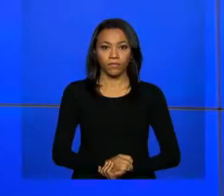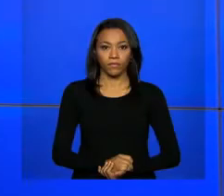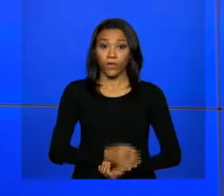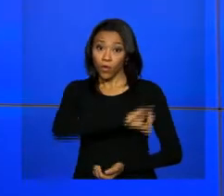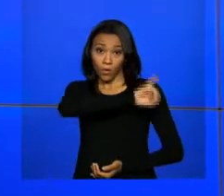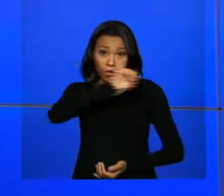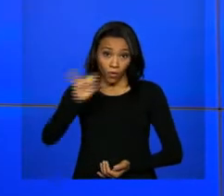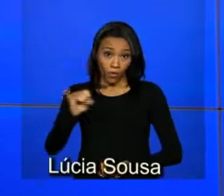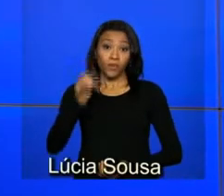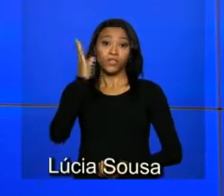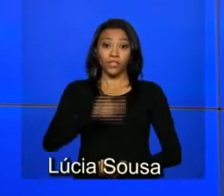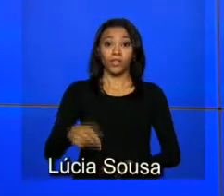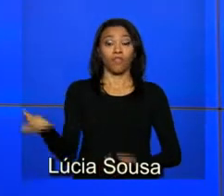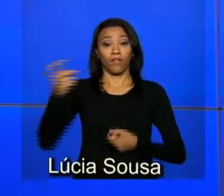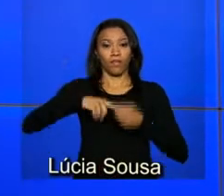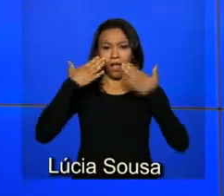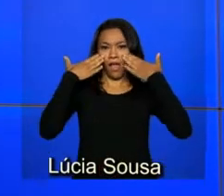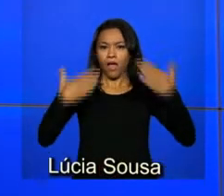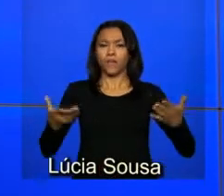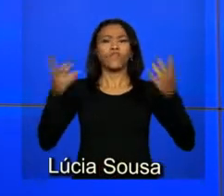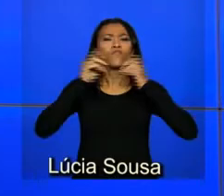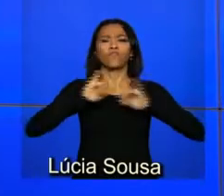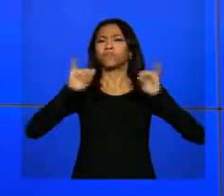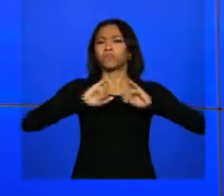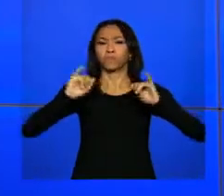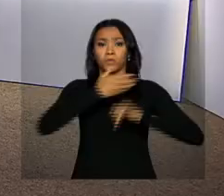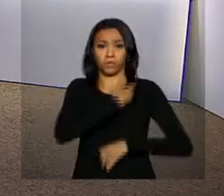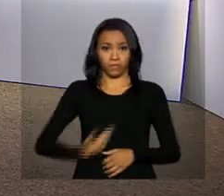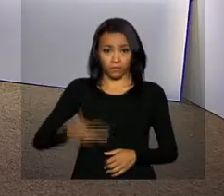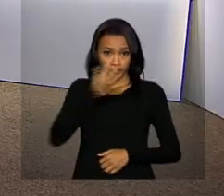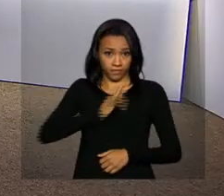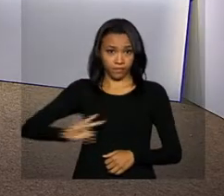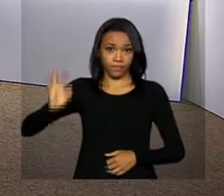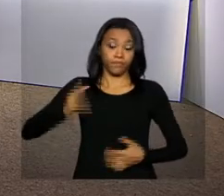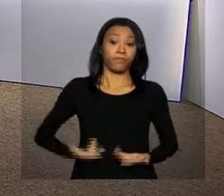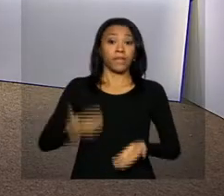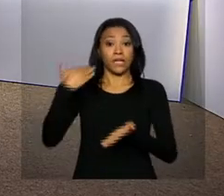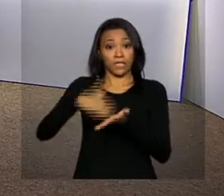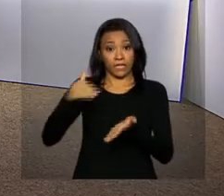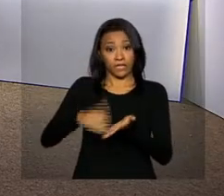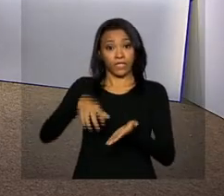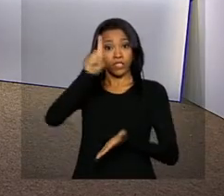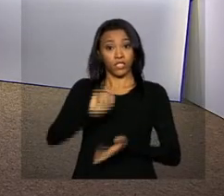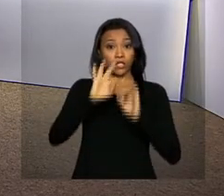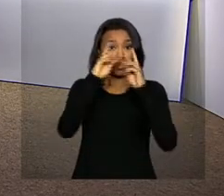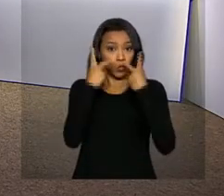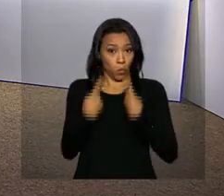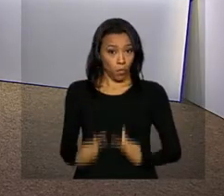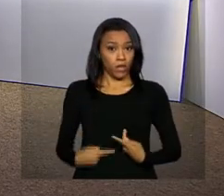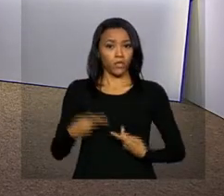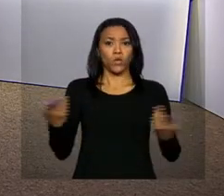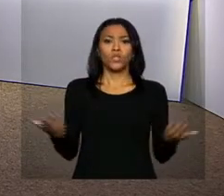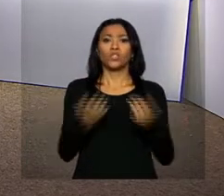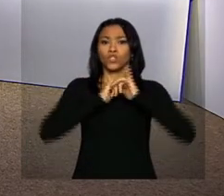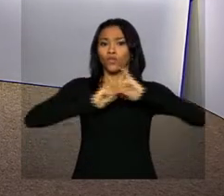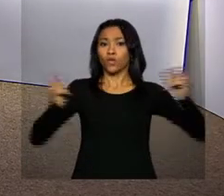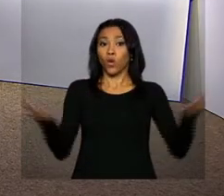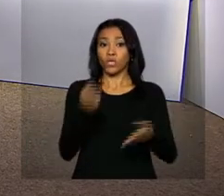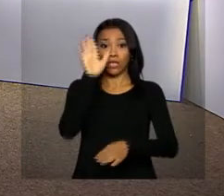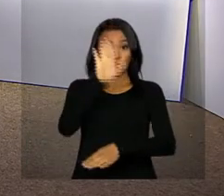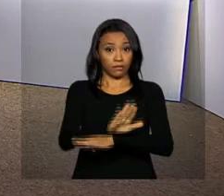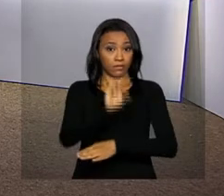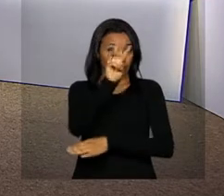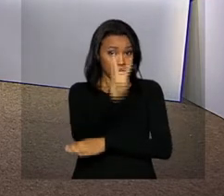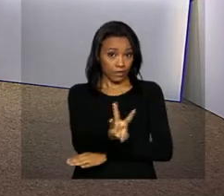Olá, estamos no ar com as notícias do Governo Federal. A Secretaria Especial de Direitos Humanos divulga às três da tarde de